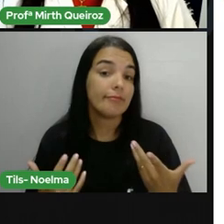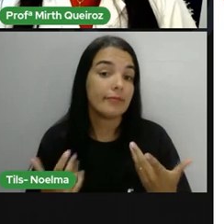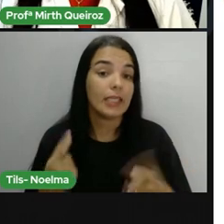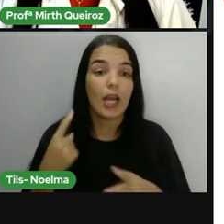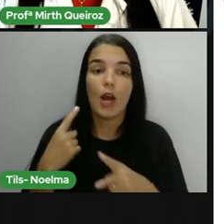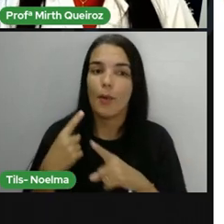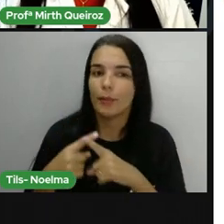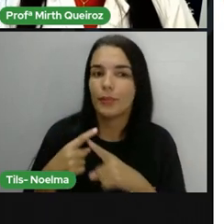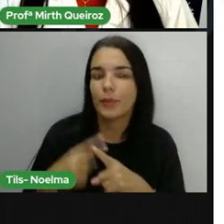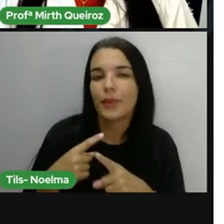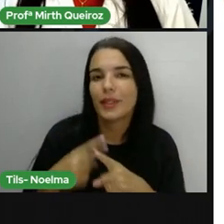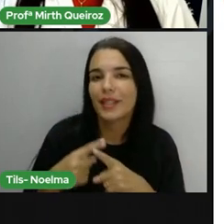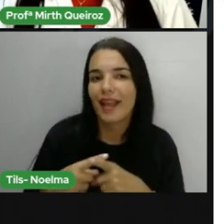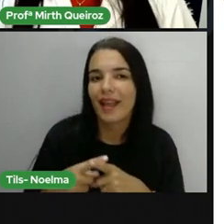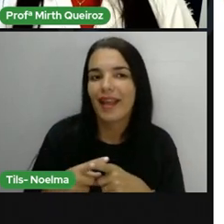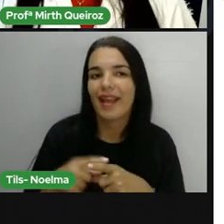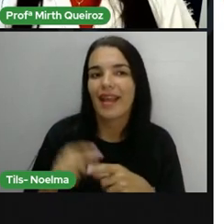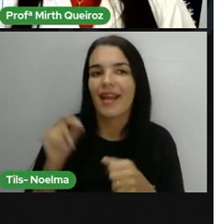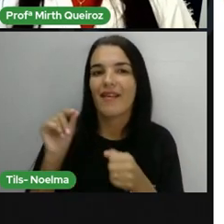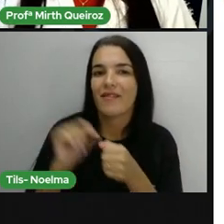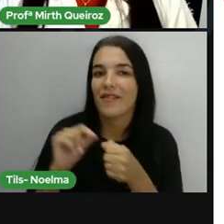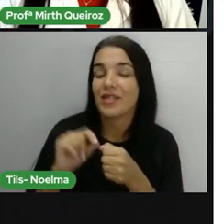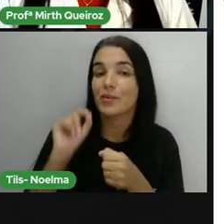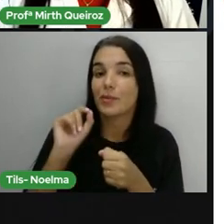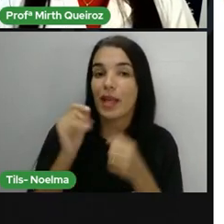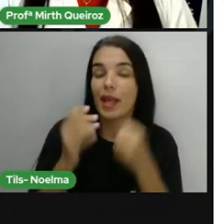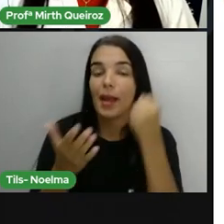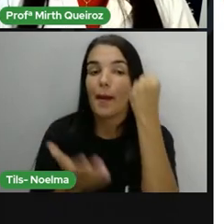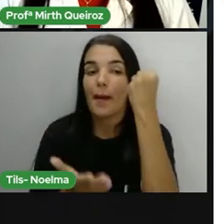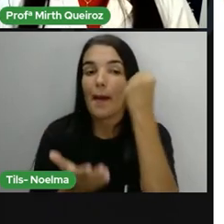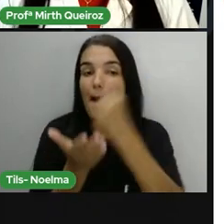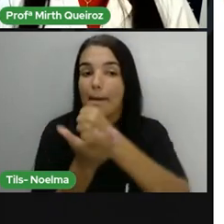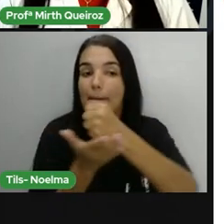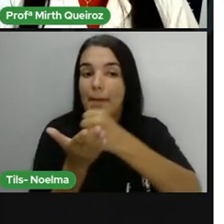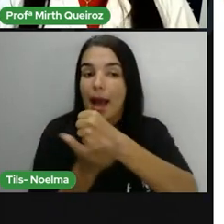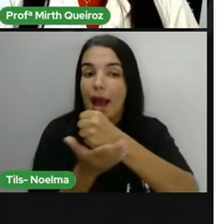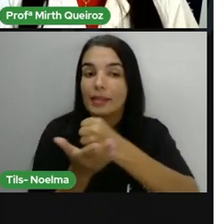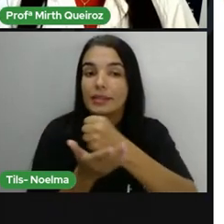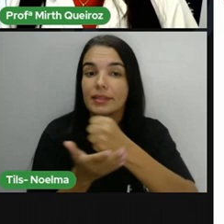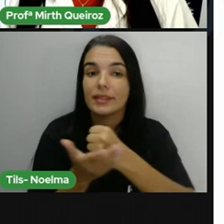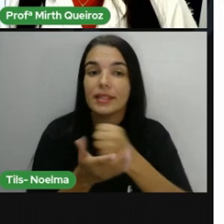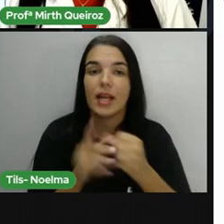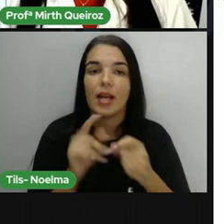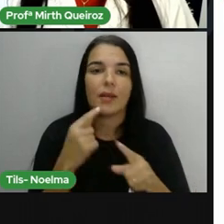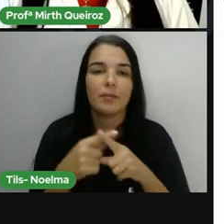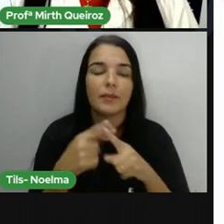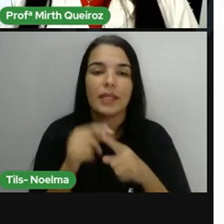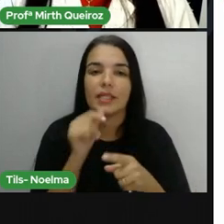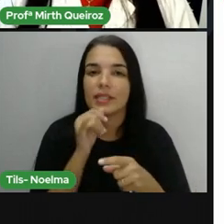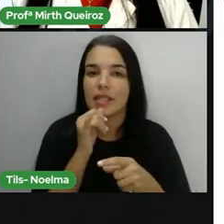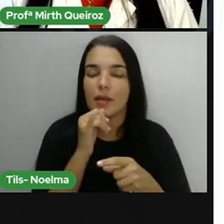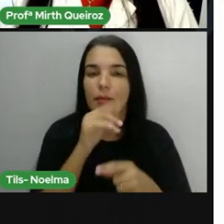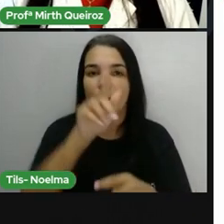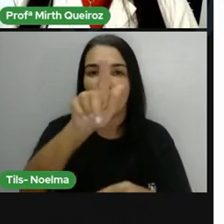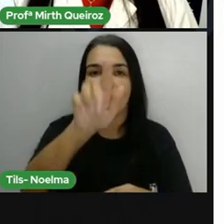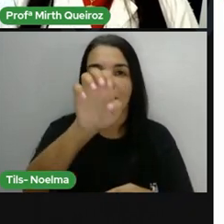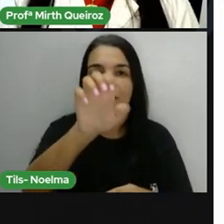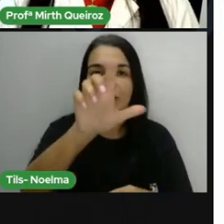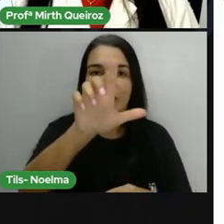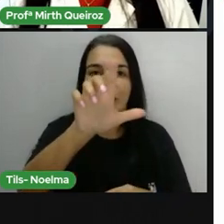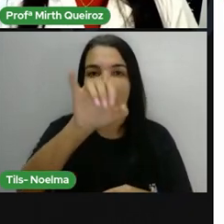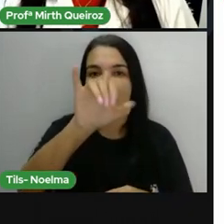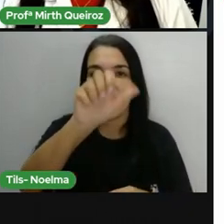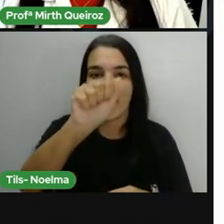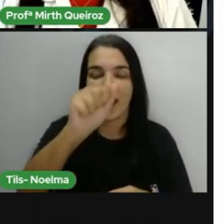outros produtos a partir da base daquelas frutas, né? Que é o caso de geleias, é o caso de